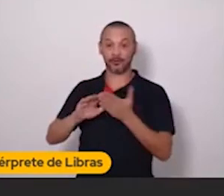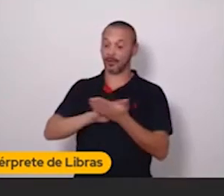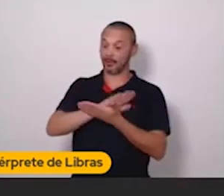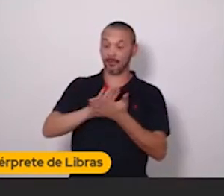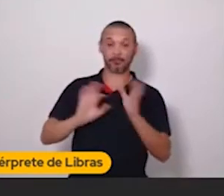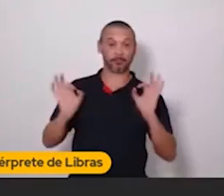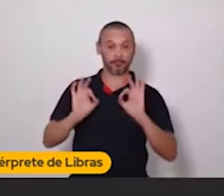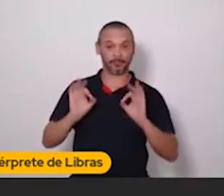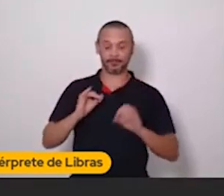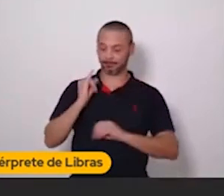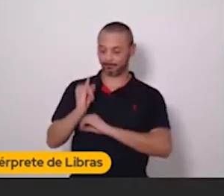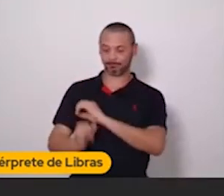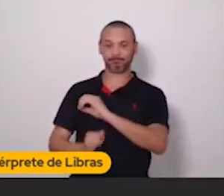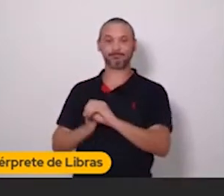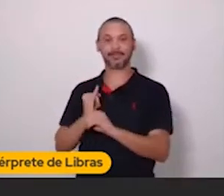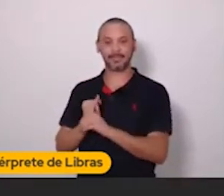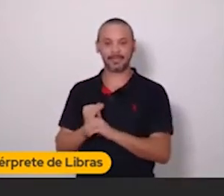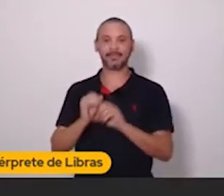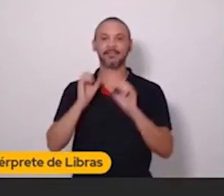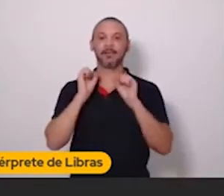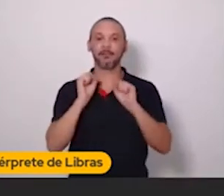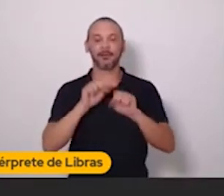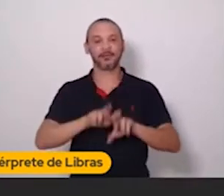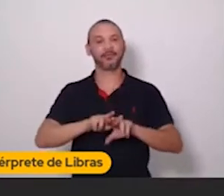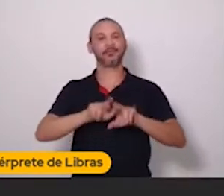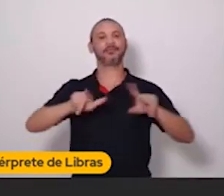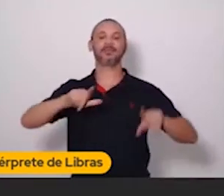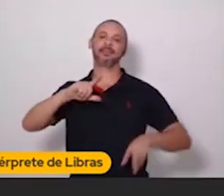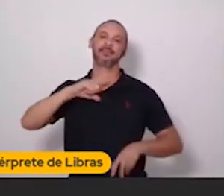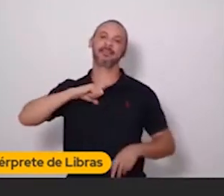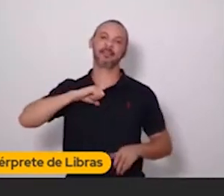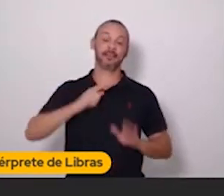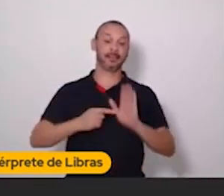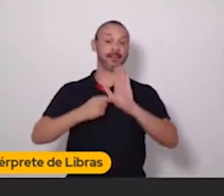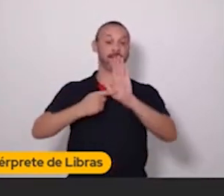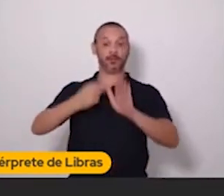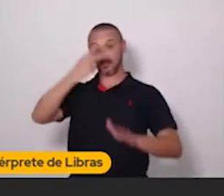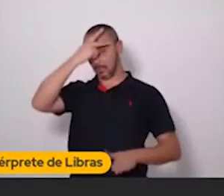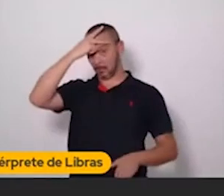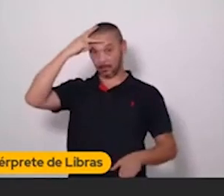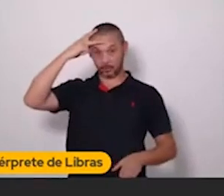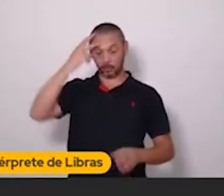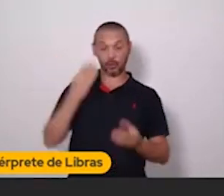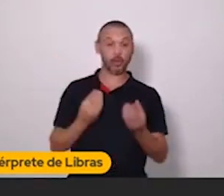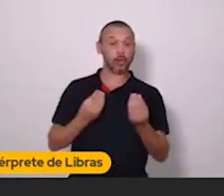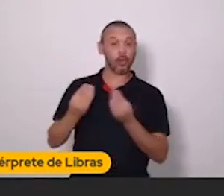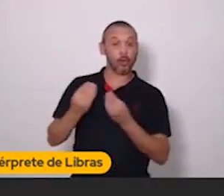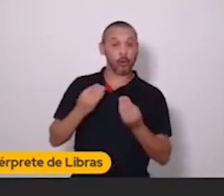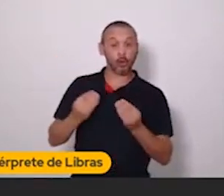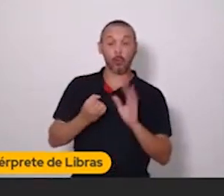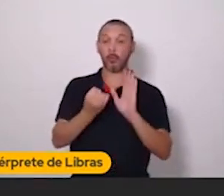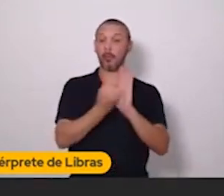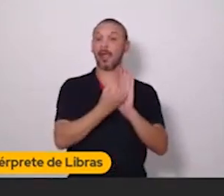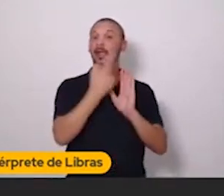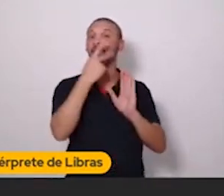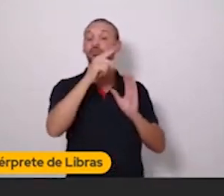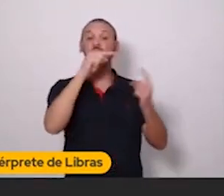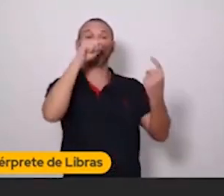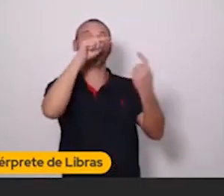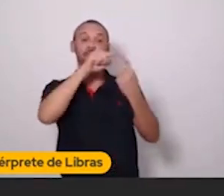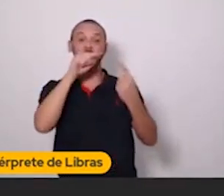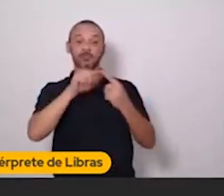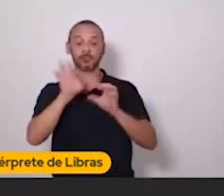Com a internet, você pode escalar isso. Você pode mostrar para o seu consumidor tudo o que sua marca é, tudo o que sua marca